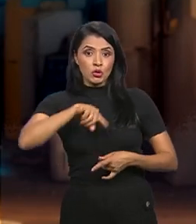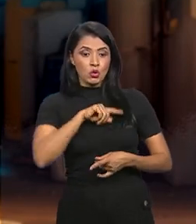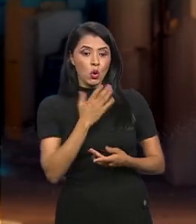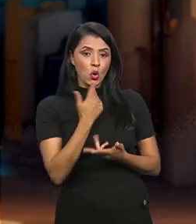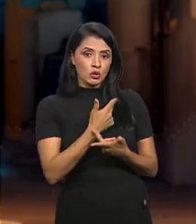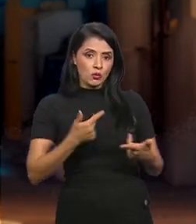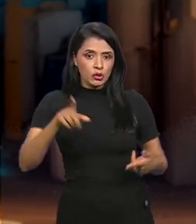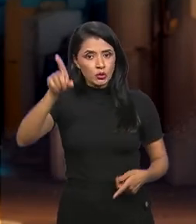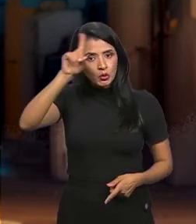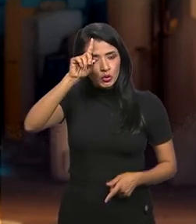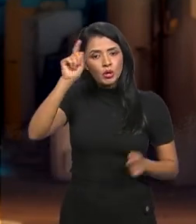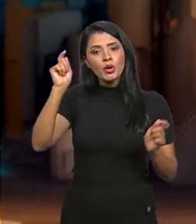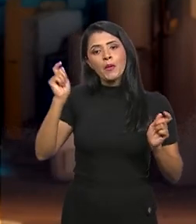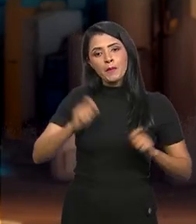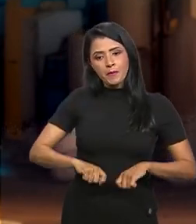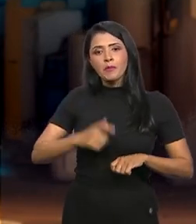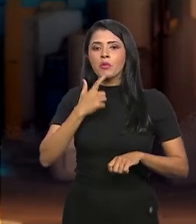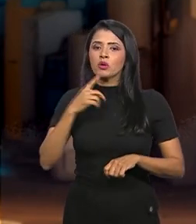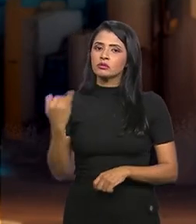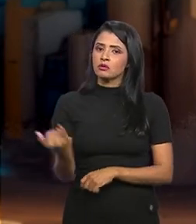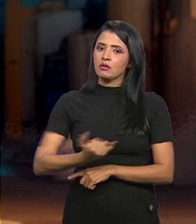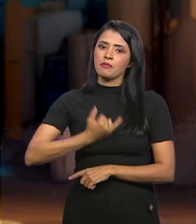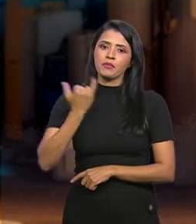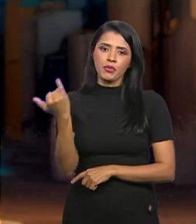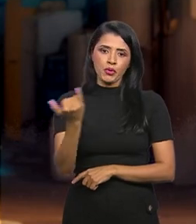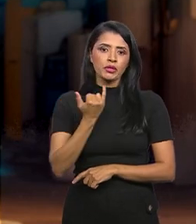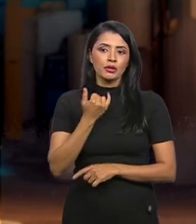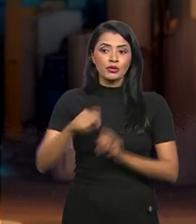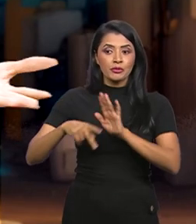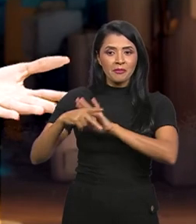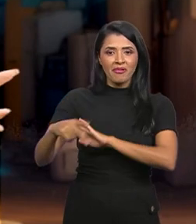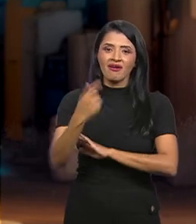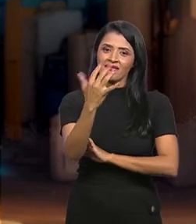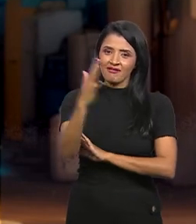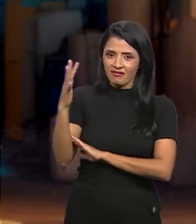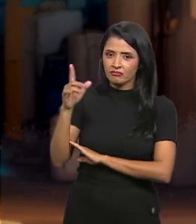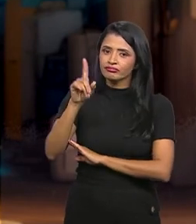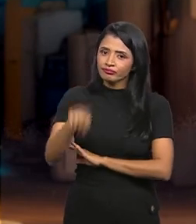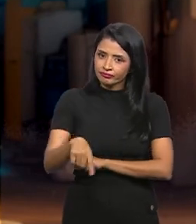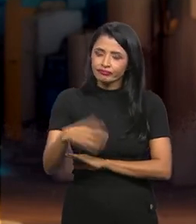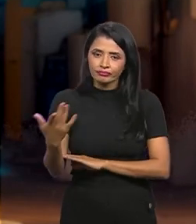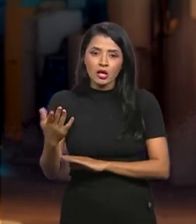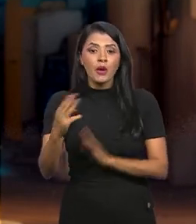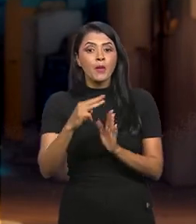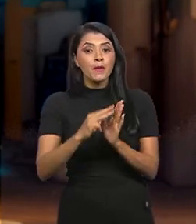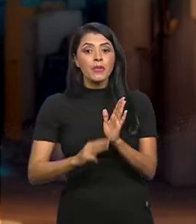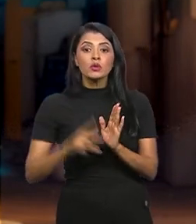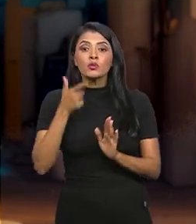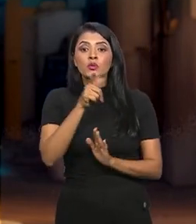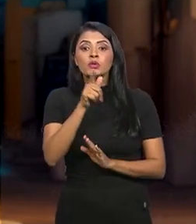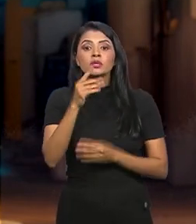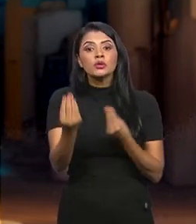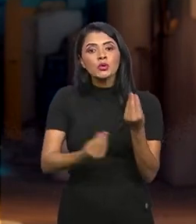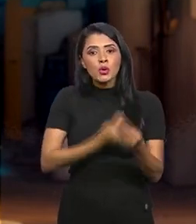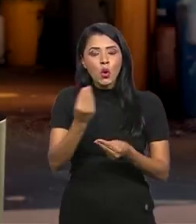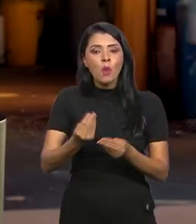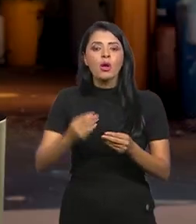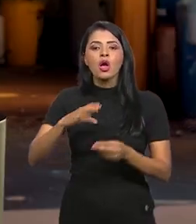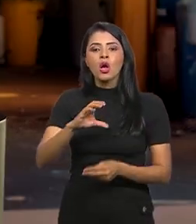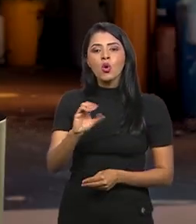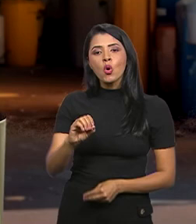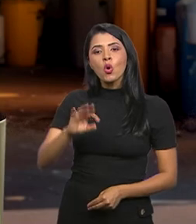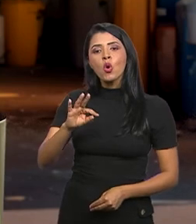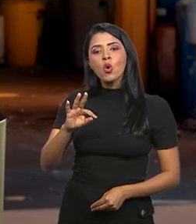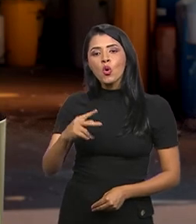alimentação diária podem ser muito valiosos para a natureza? Pois é! Um método para conseguir isso é a compostagem.